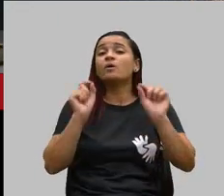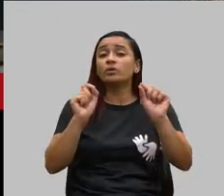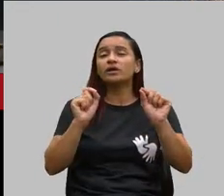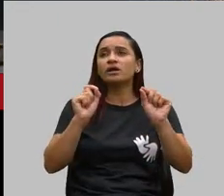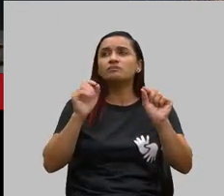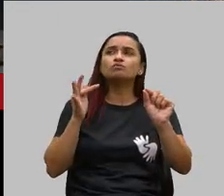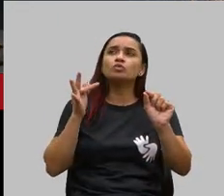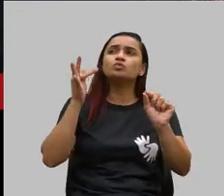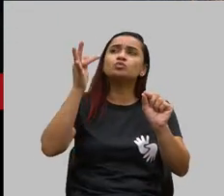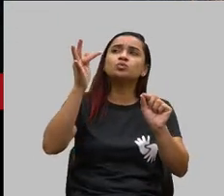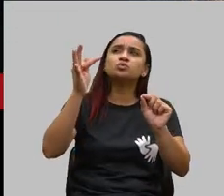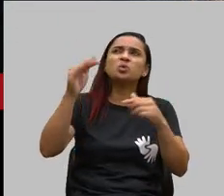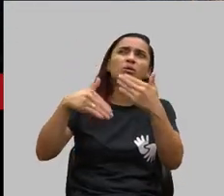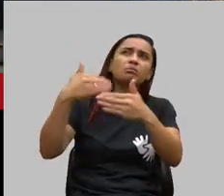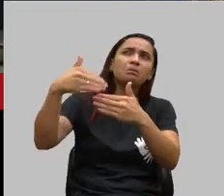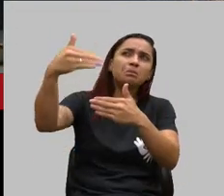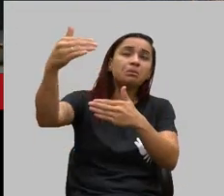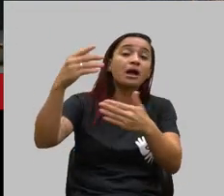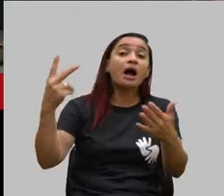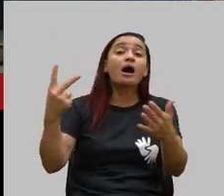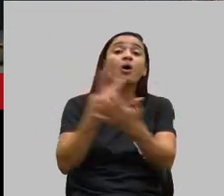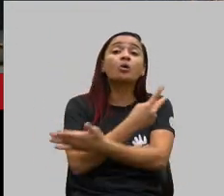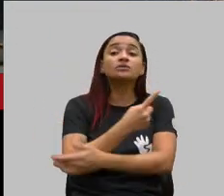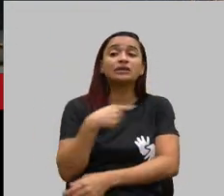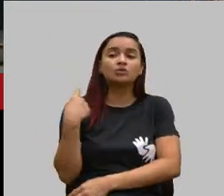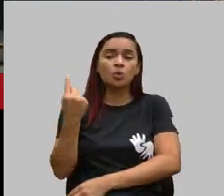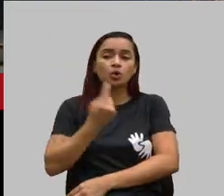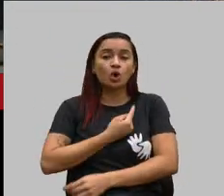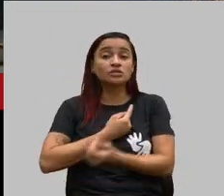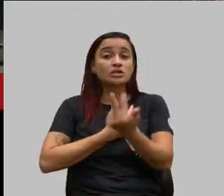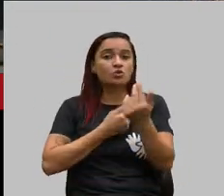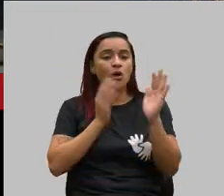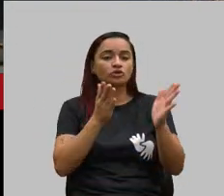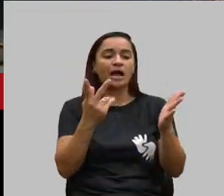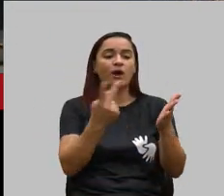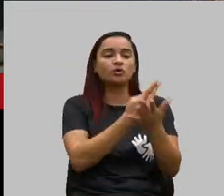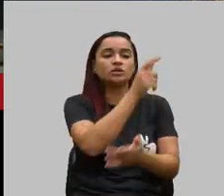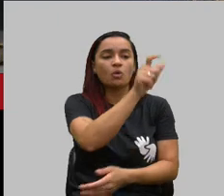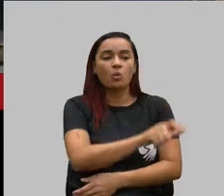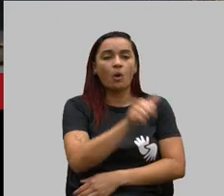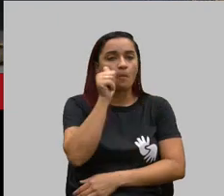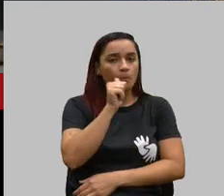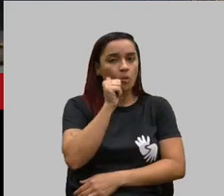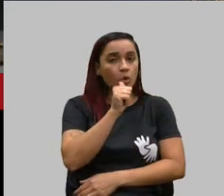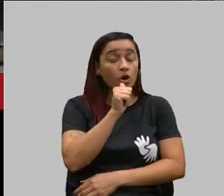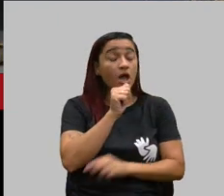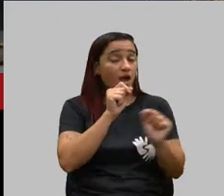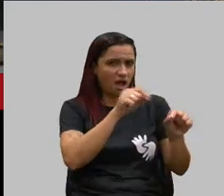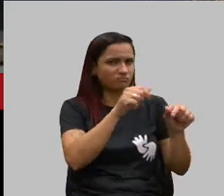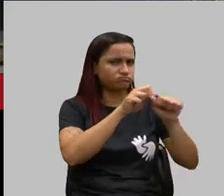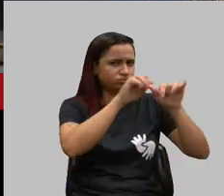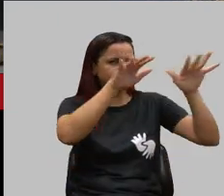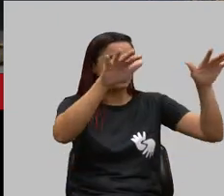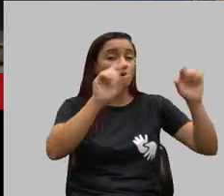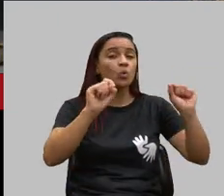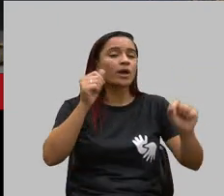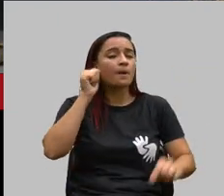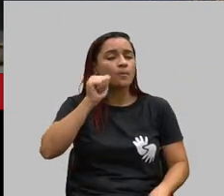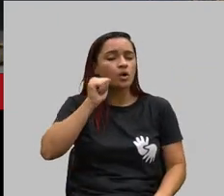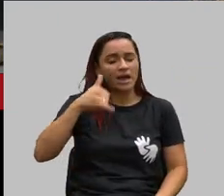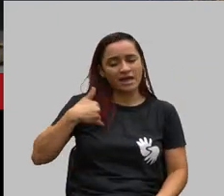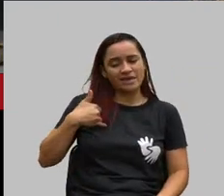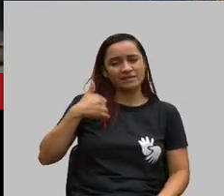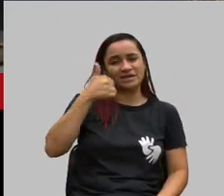aconteça conosco o que aconteceu com uma senhora que foi o caso de uma grande repercussão. Uma senhora de 102 anos que